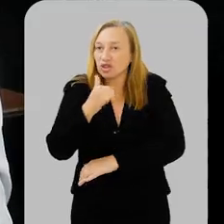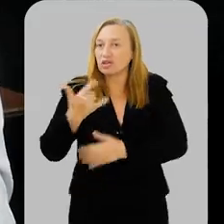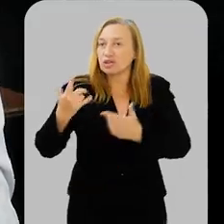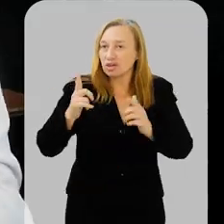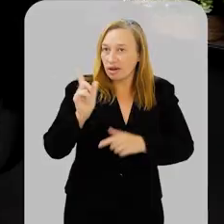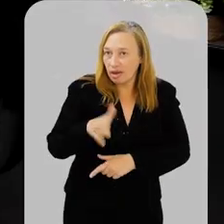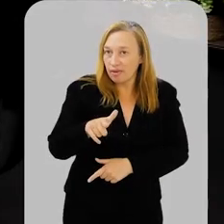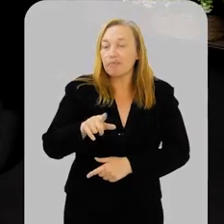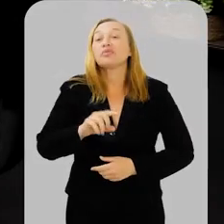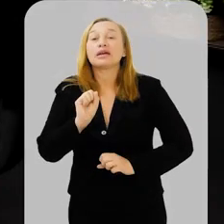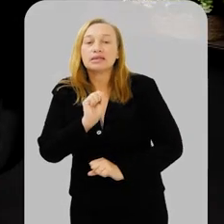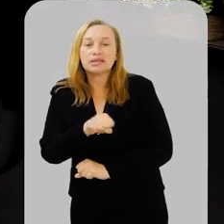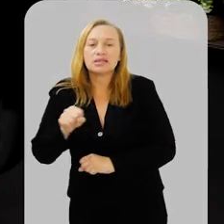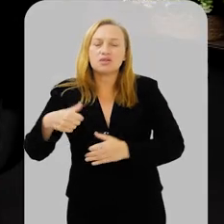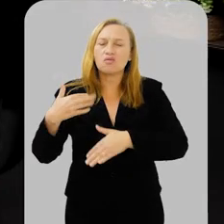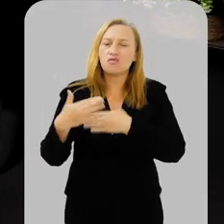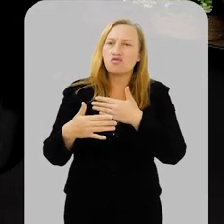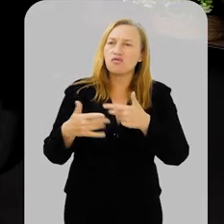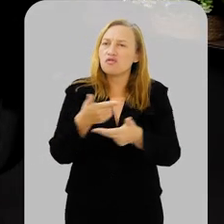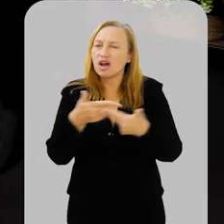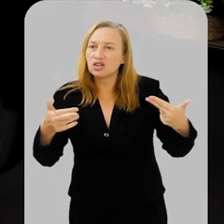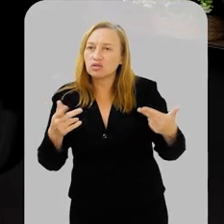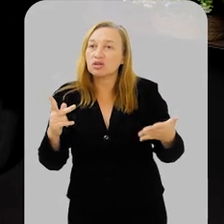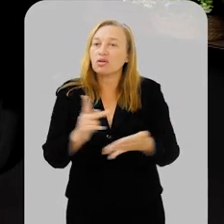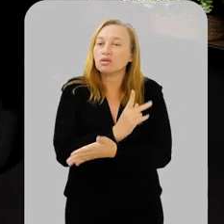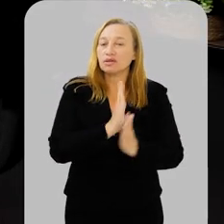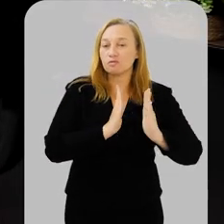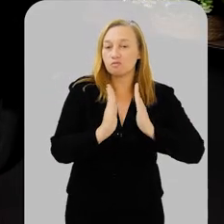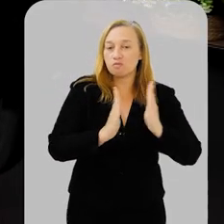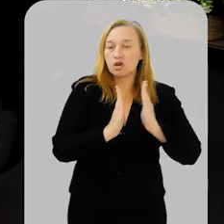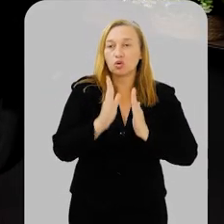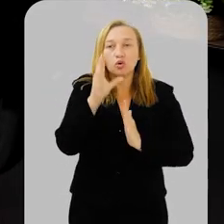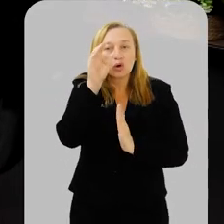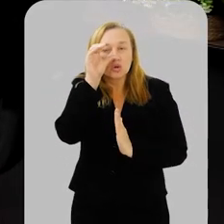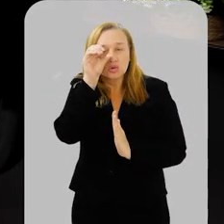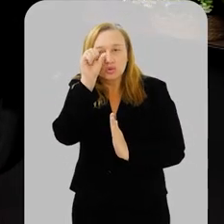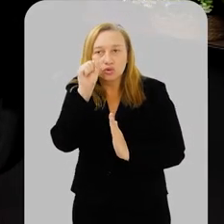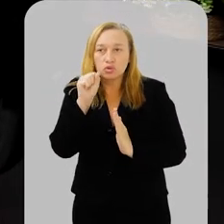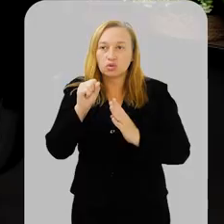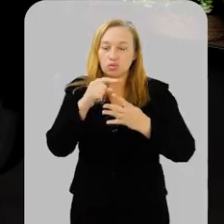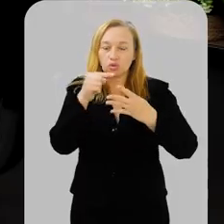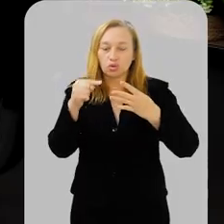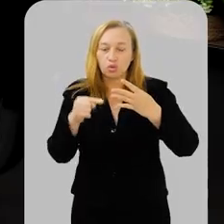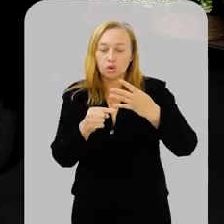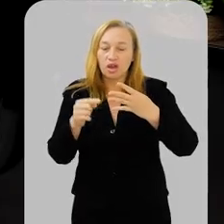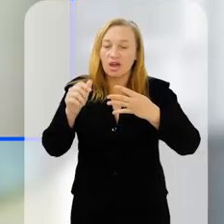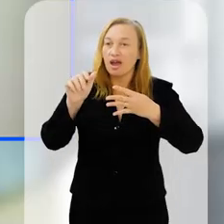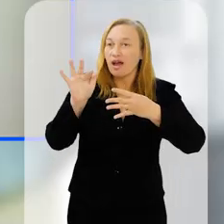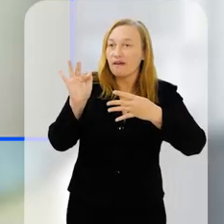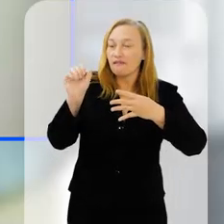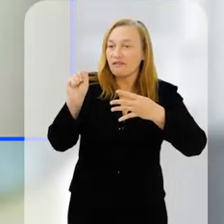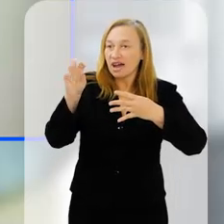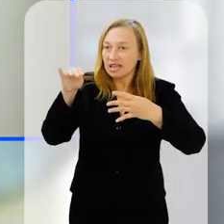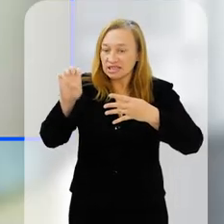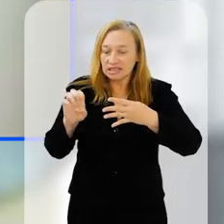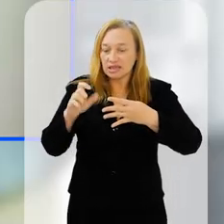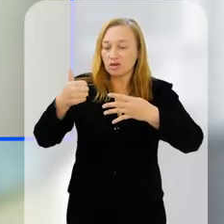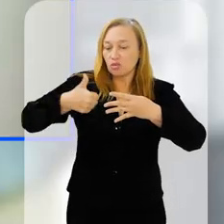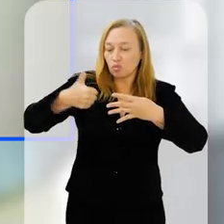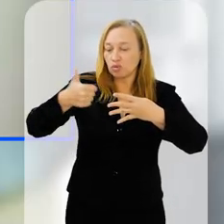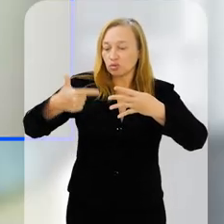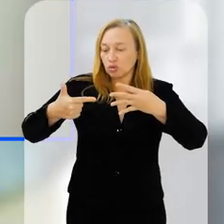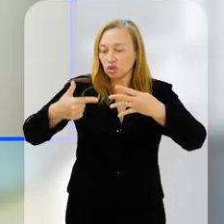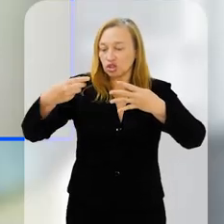novamente, é isso? É, são muitos processos que acontecem durante o sono e todas essas fases, não existe assim, a fase mais